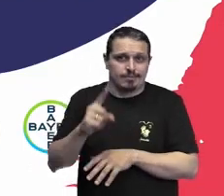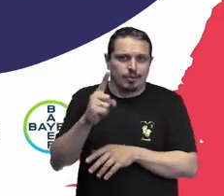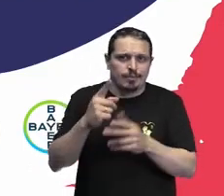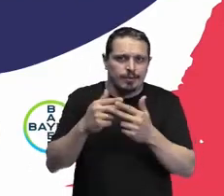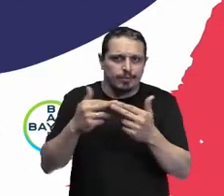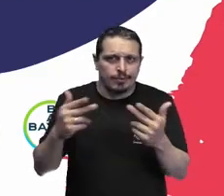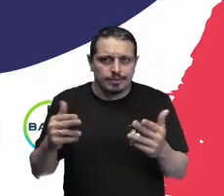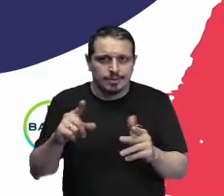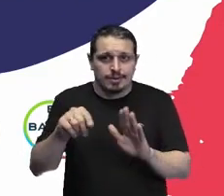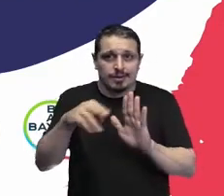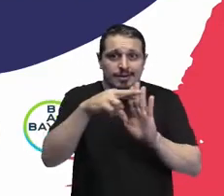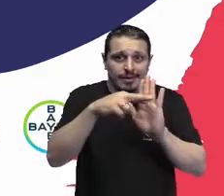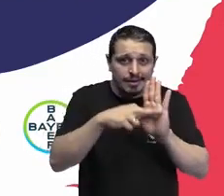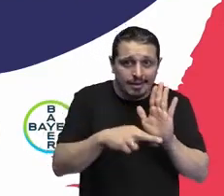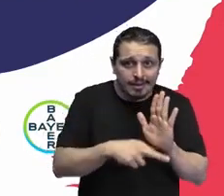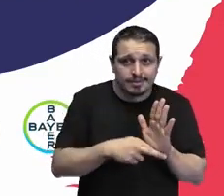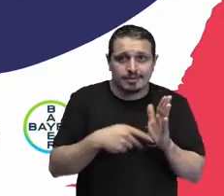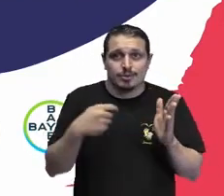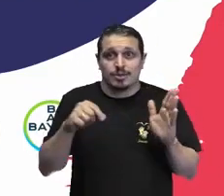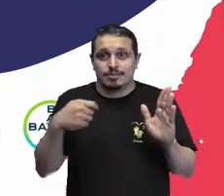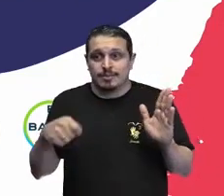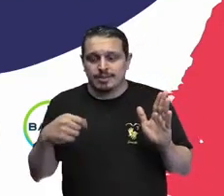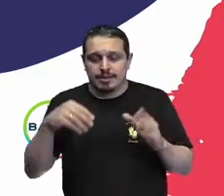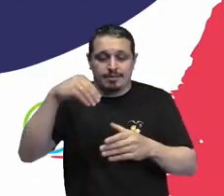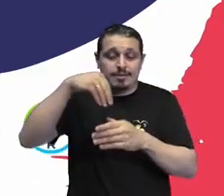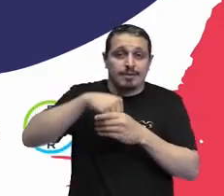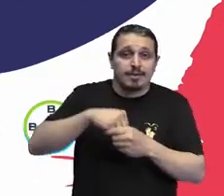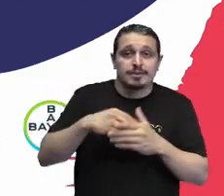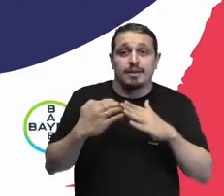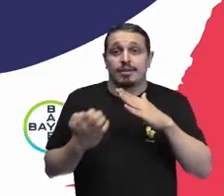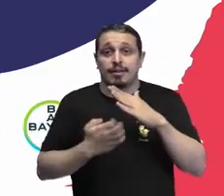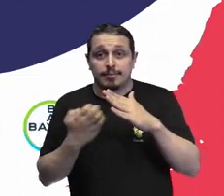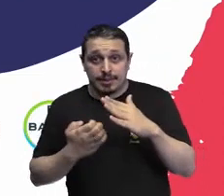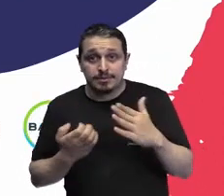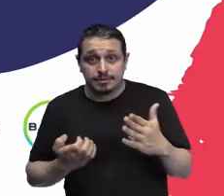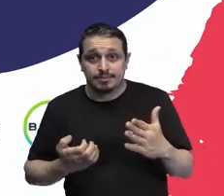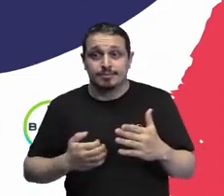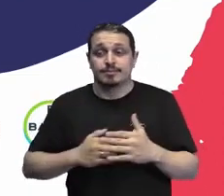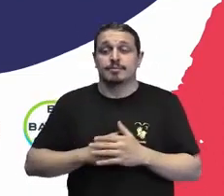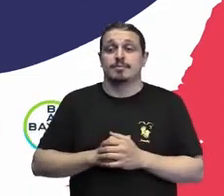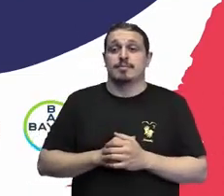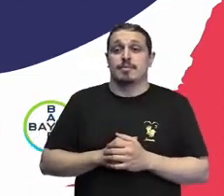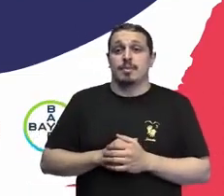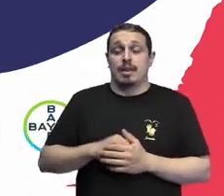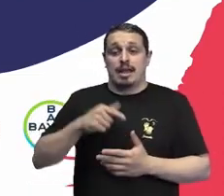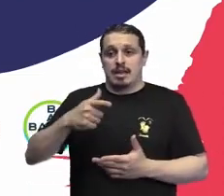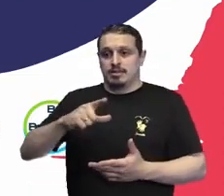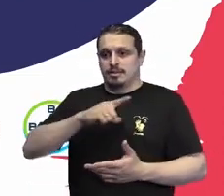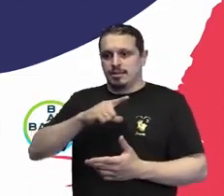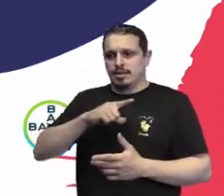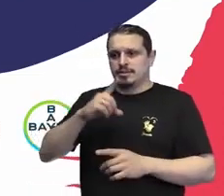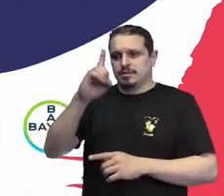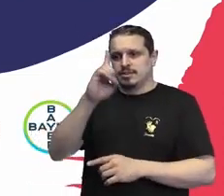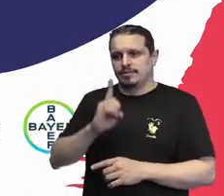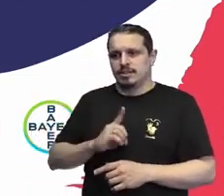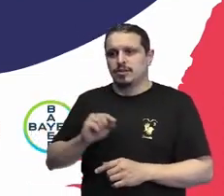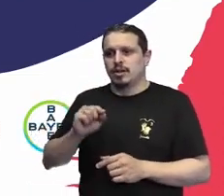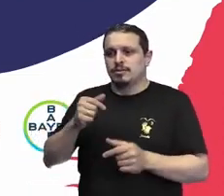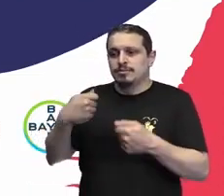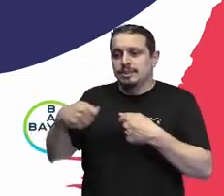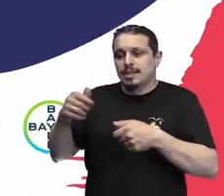porque na medida que eu trago uma pessoa com, vamos, vou usar o exemplo aqui de uma pessoa com deficiência, eu preciso fazer uma série de adaptações dentro